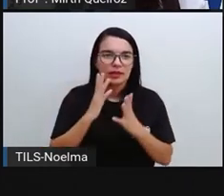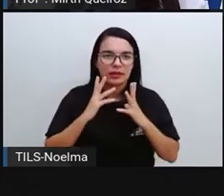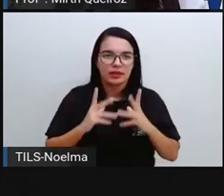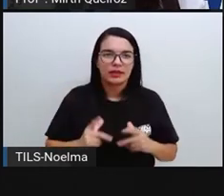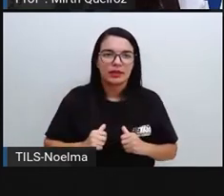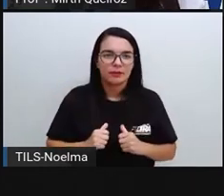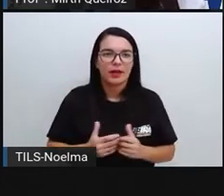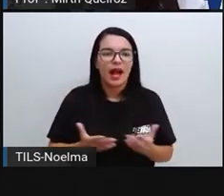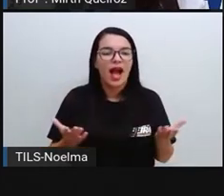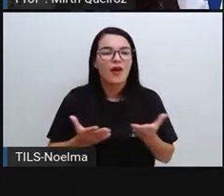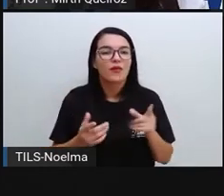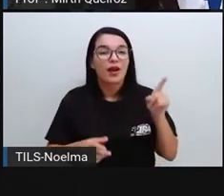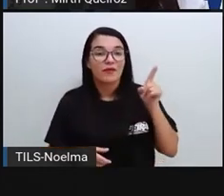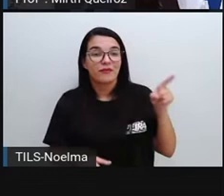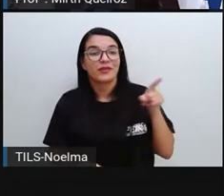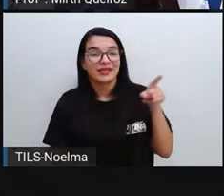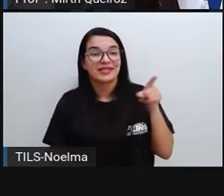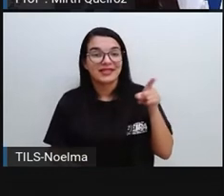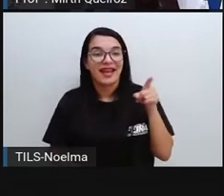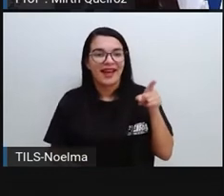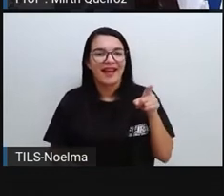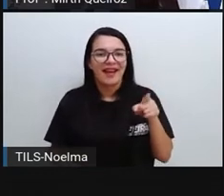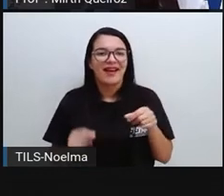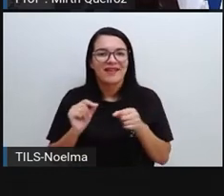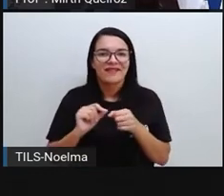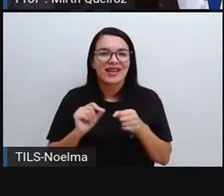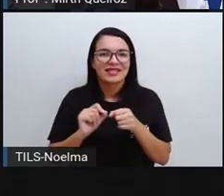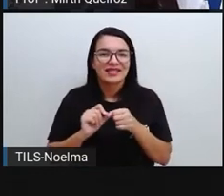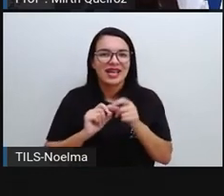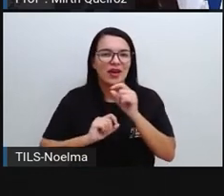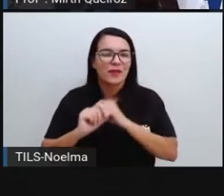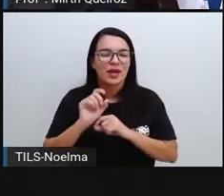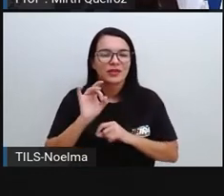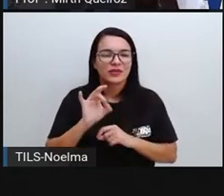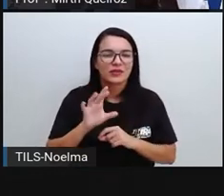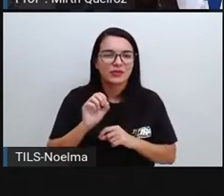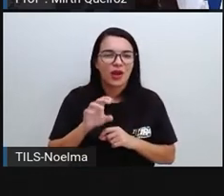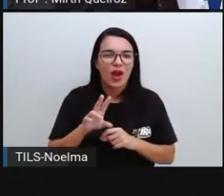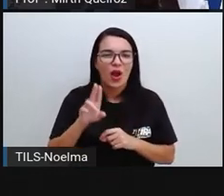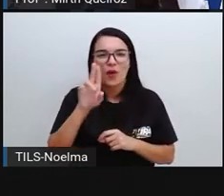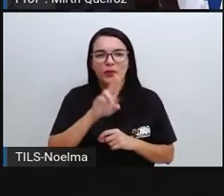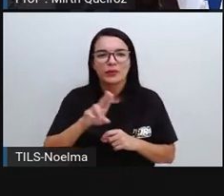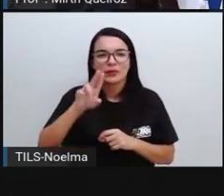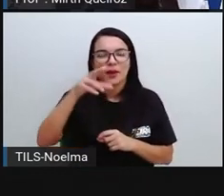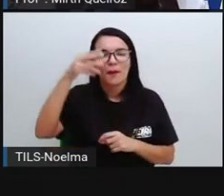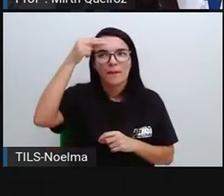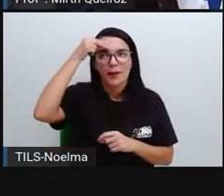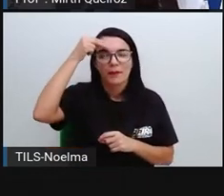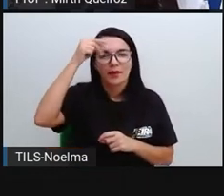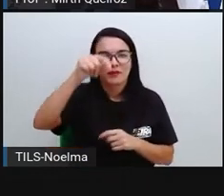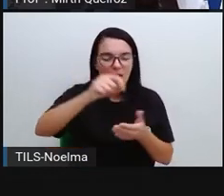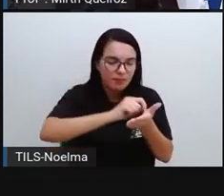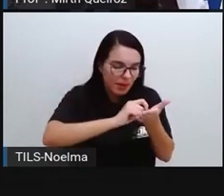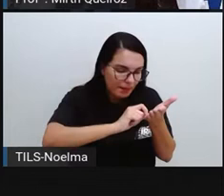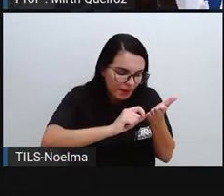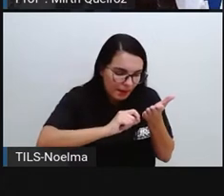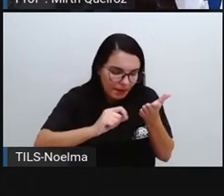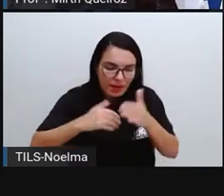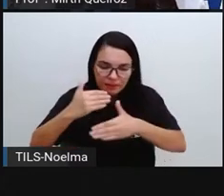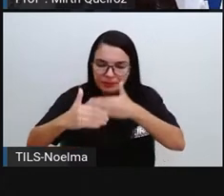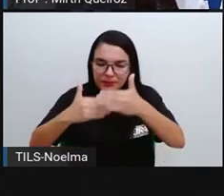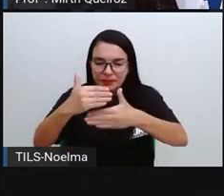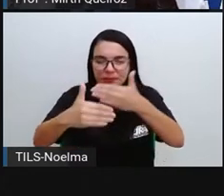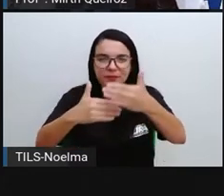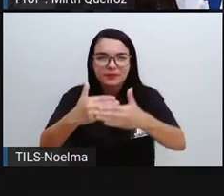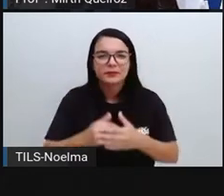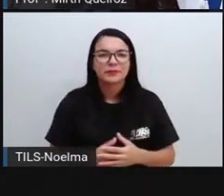E aí, tente aí agora a conta a seguir utilizando funções de memória e registrando no seu caderno a sequência das teclas